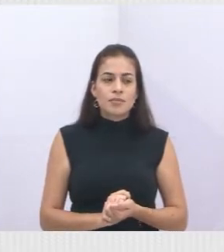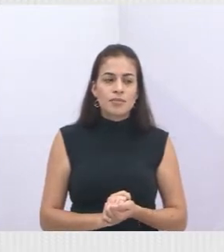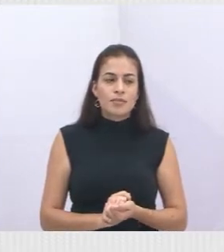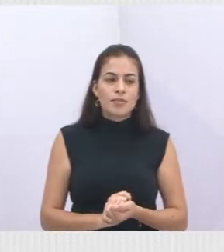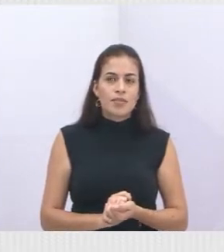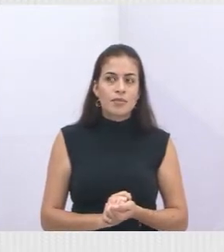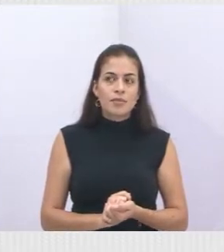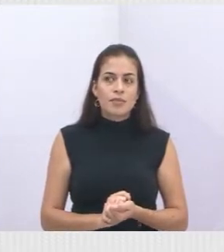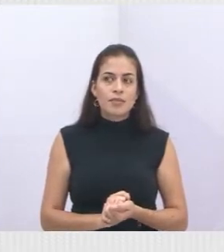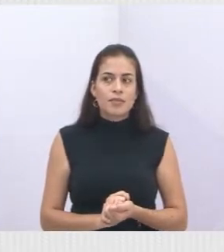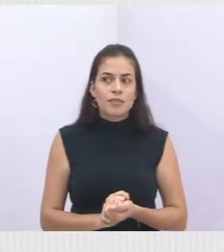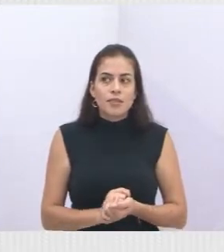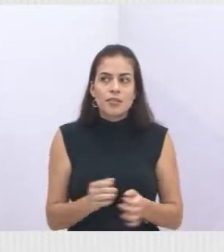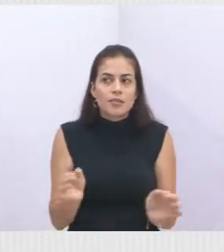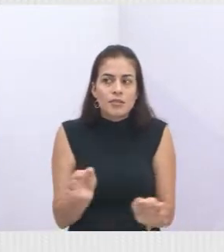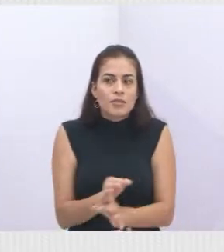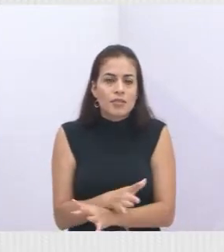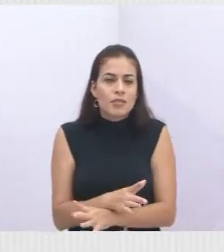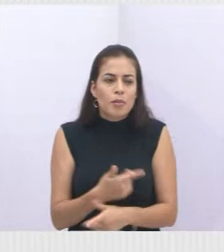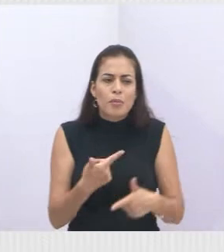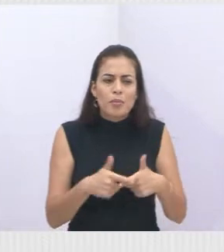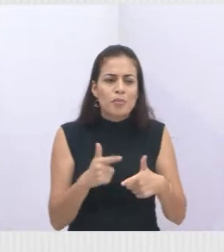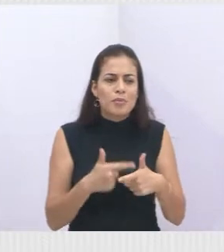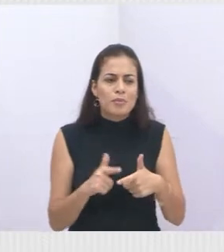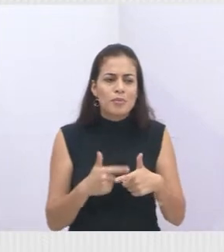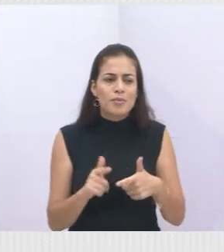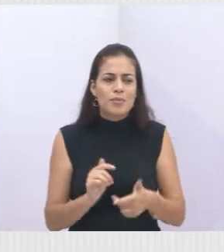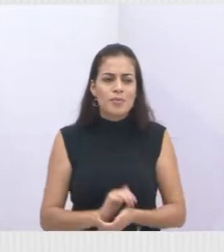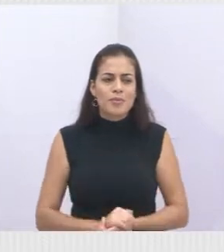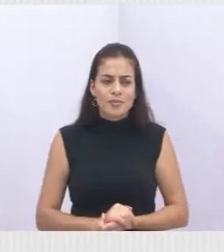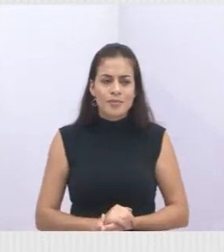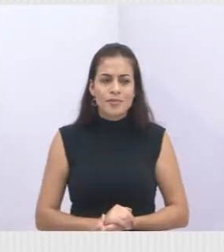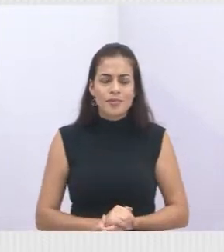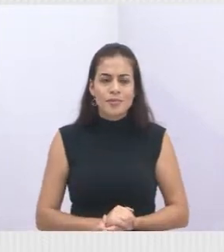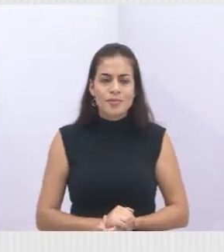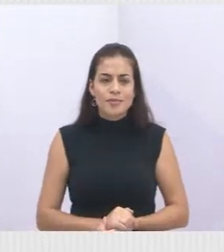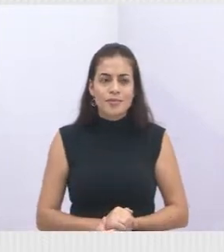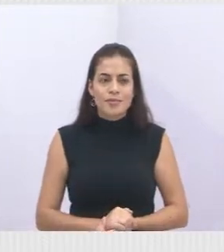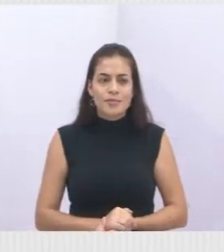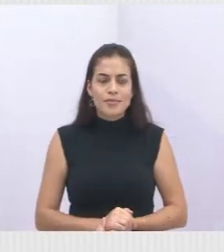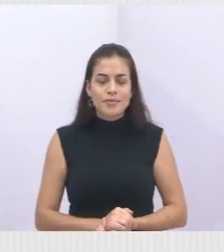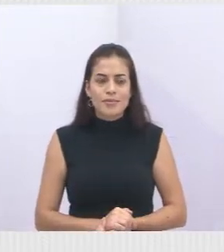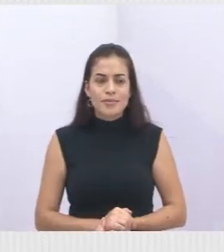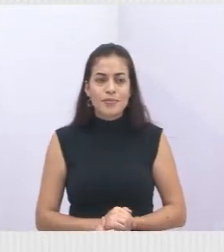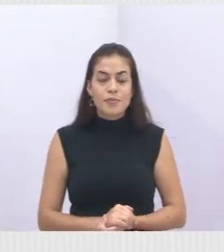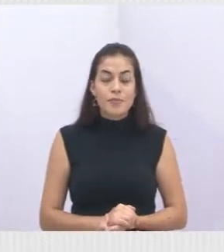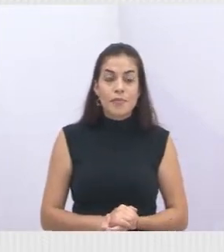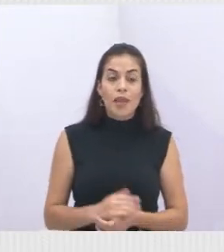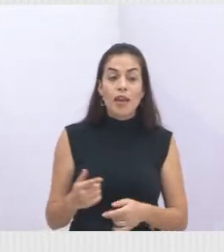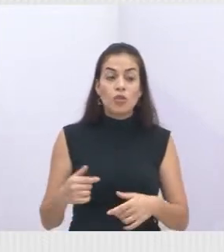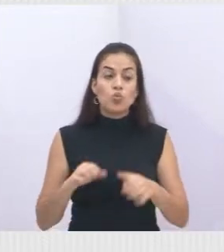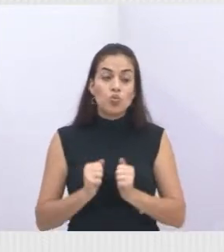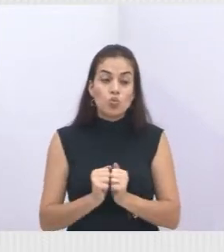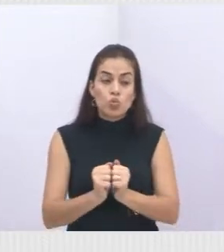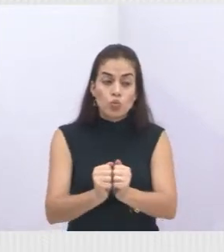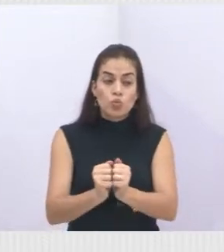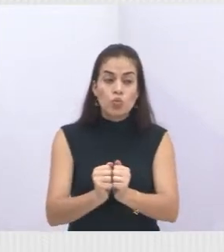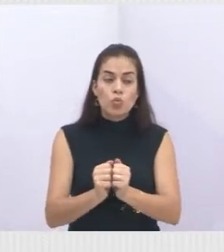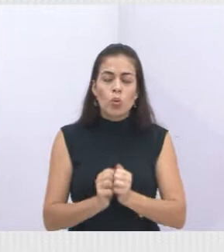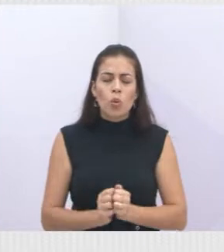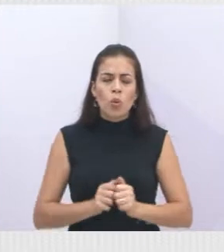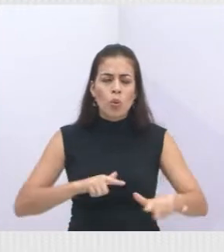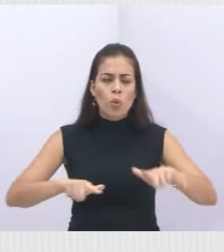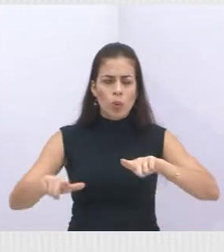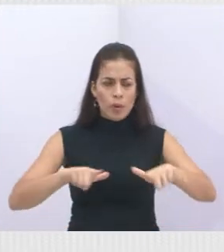mas que a gente tivesse ganho ambiental e isso aliado já a um trabalho que já